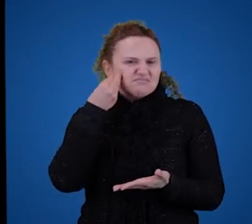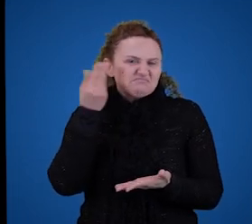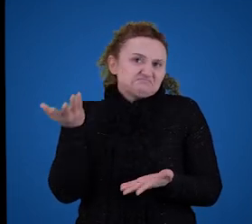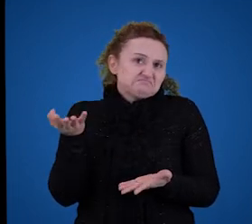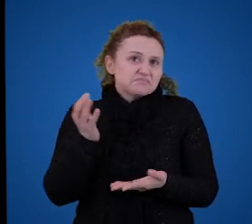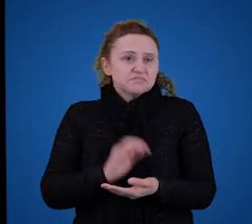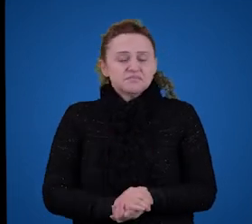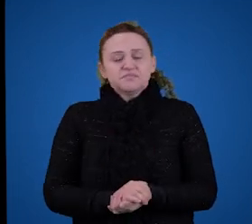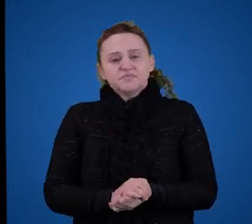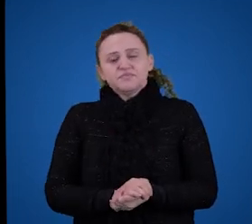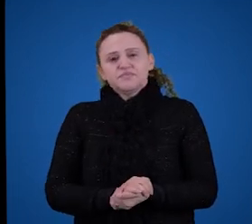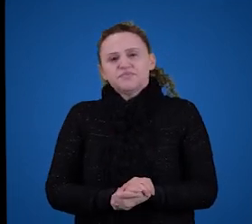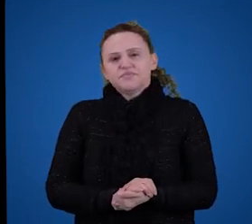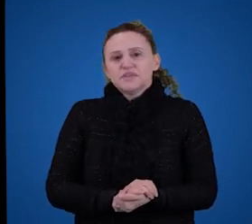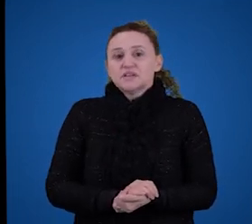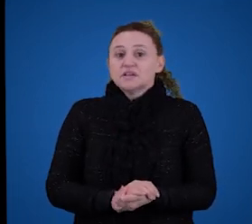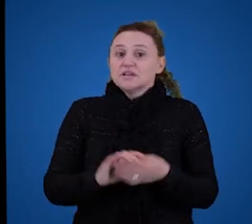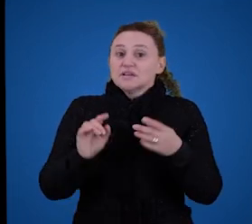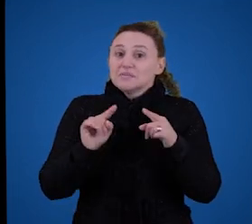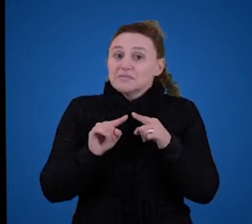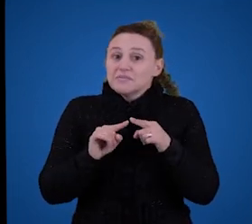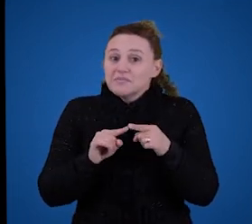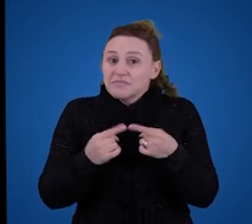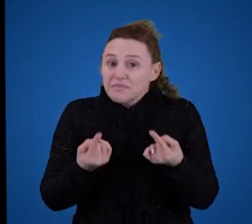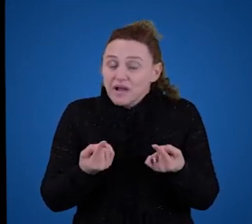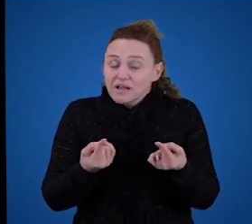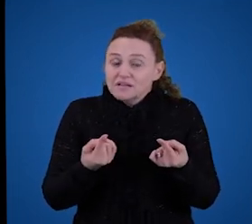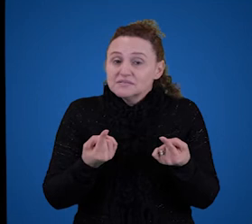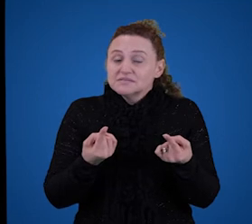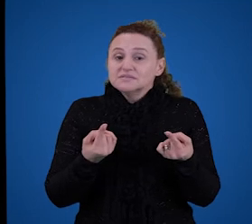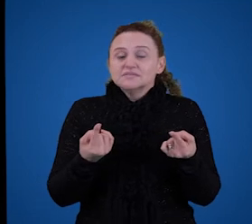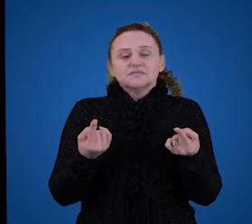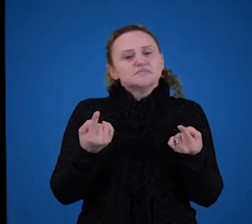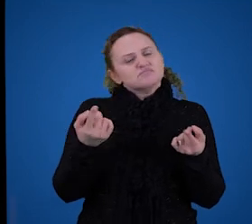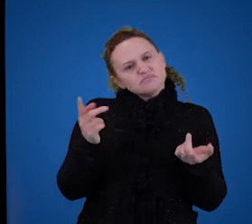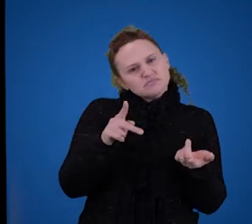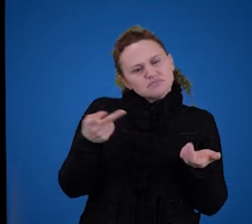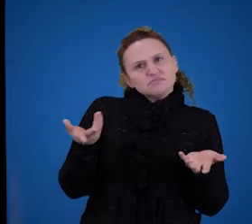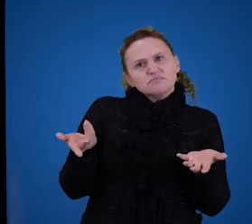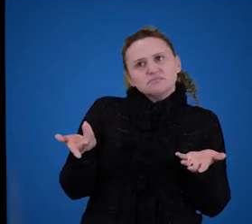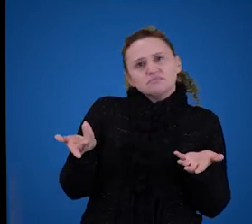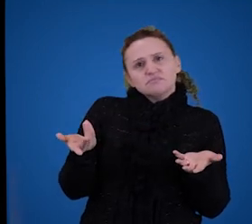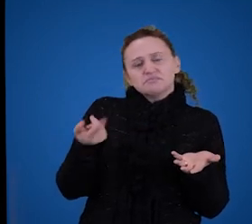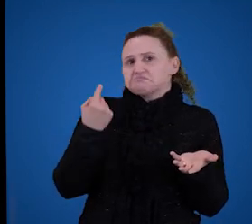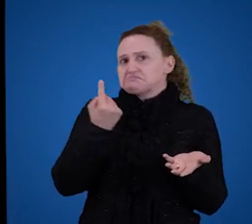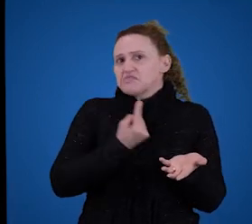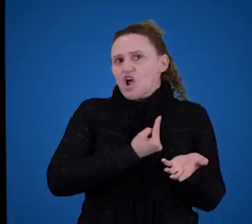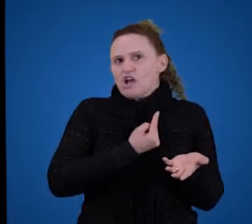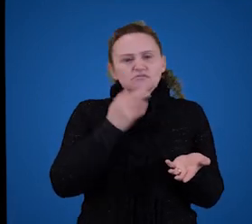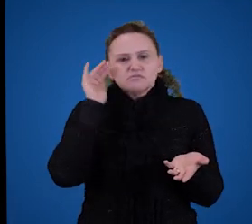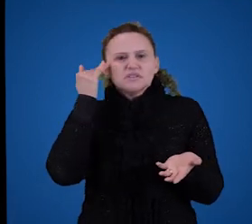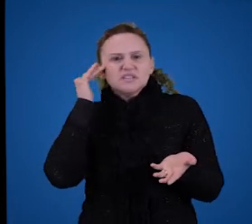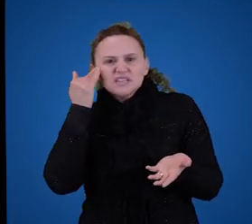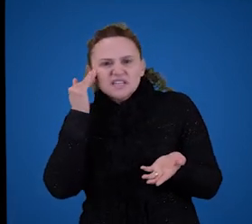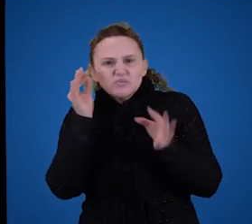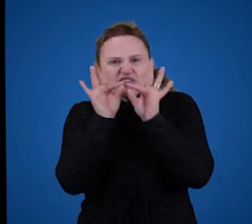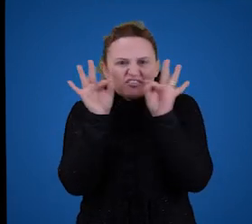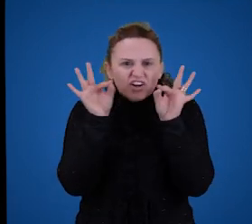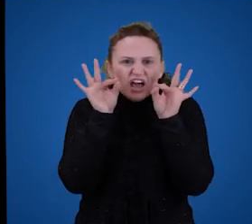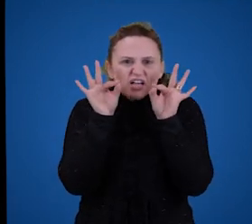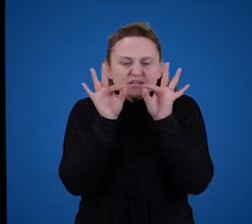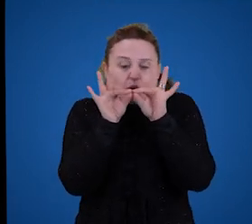muita coisa, né? Porém, alguém poderia dizer o seguinte, não, professor, a gente não entende a frase inteira